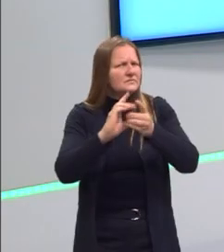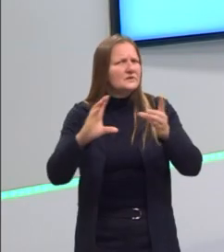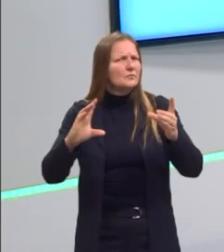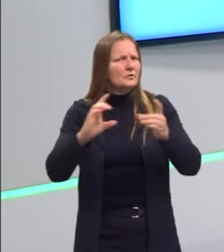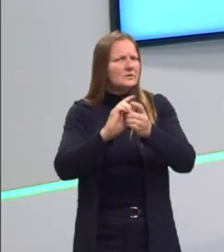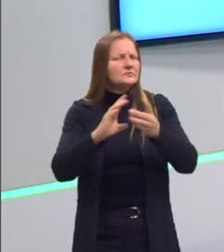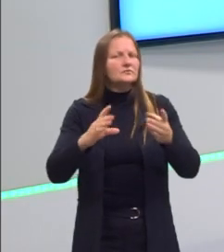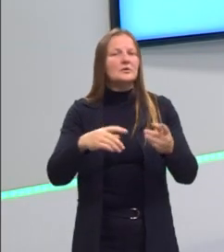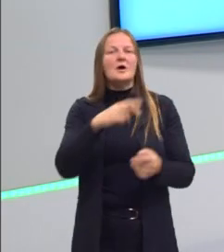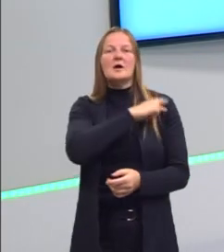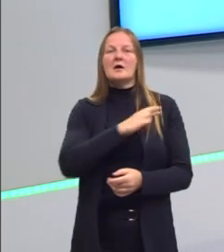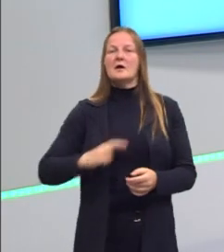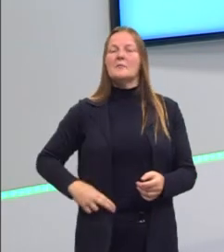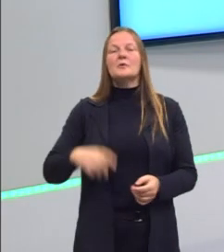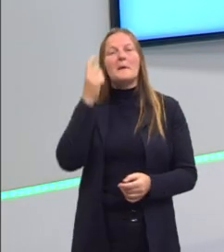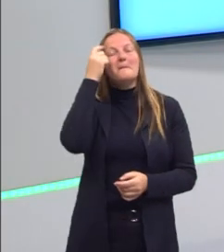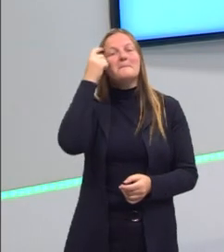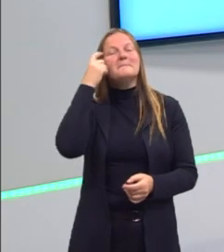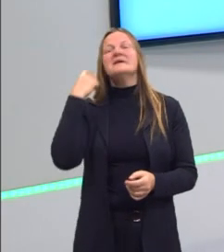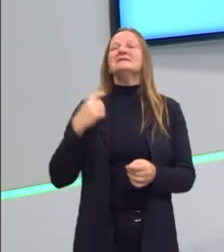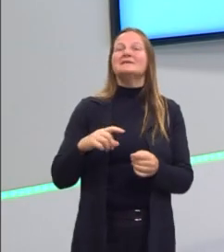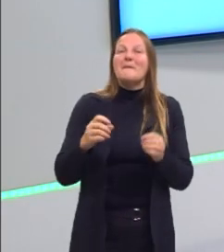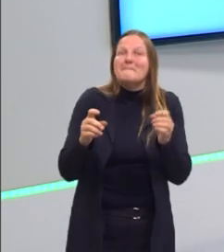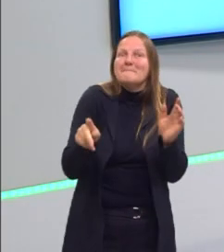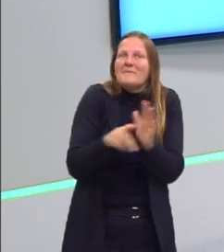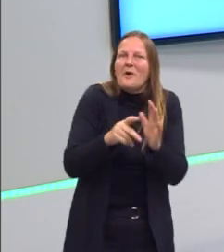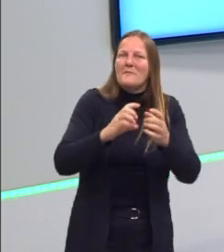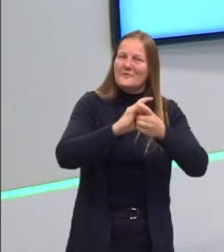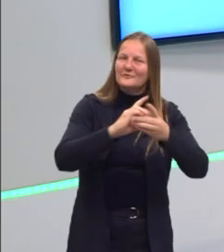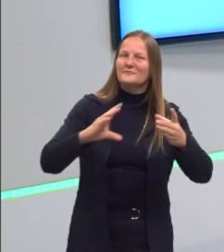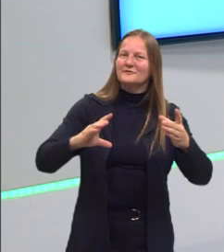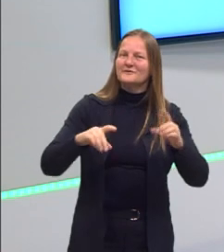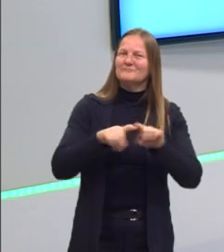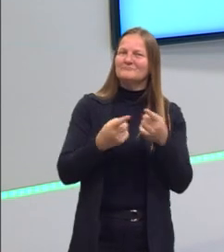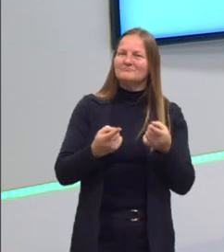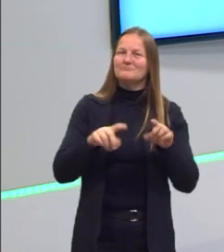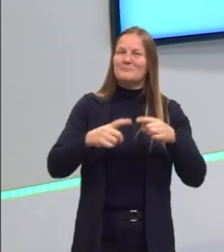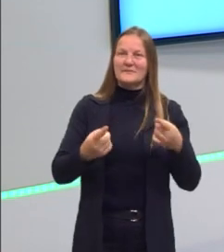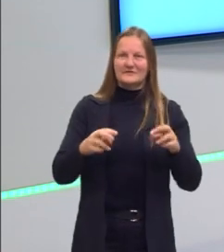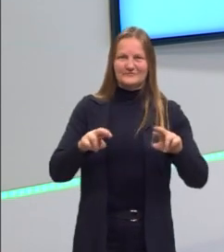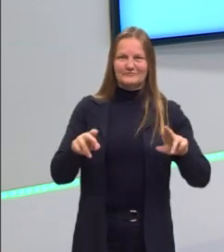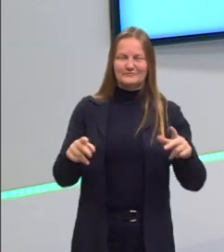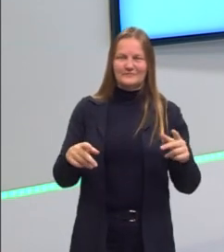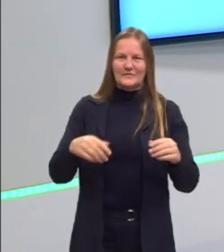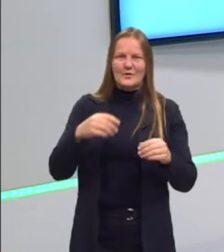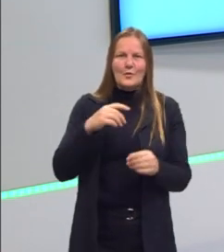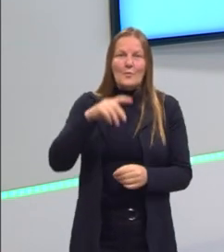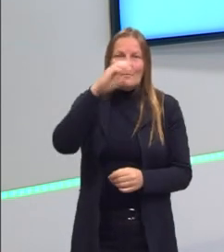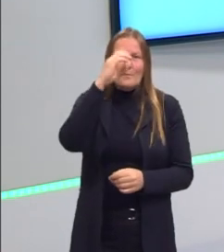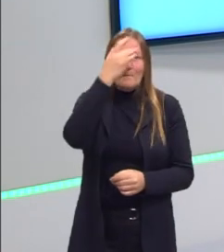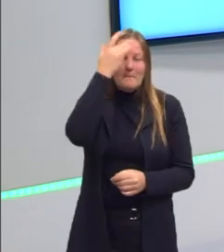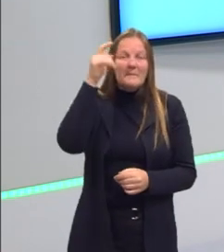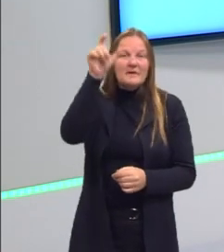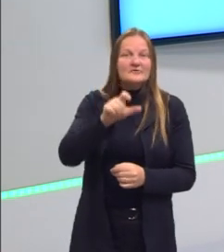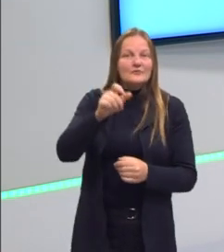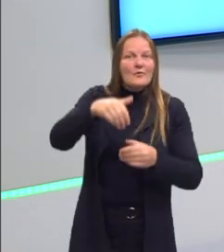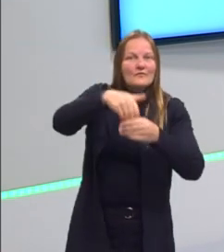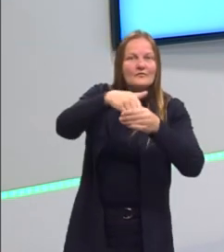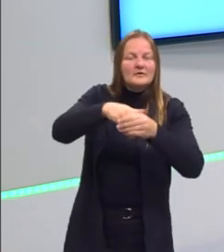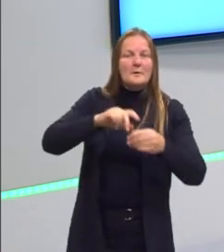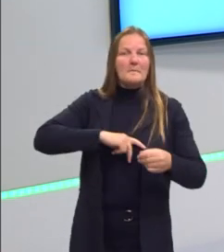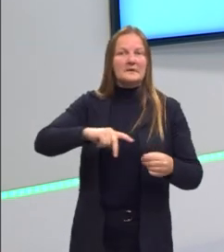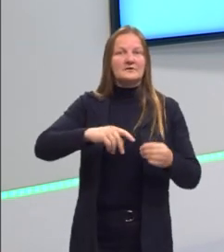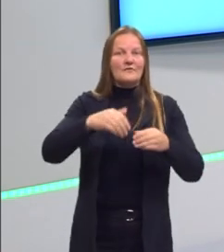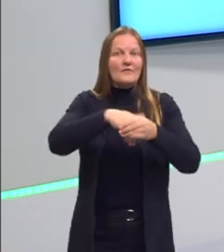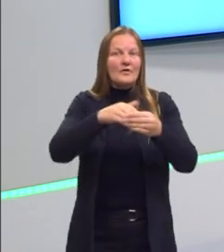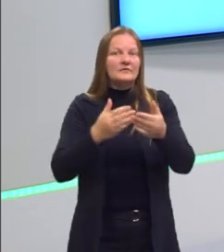geralmente está ligada a um governo democrático. Os cidadãos poderem, então, eleger os seus presidentes. Mas a gente